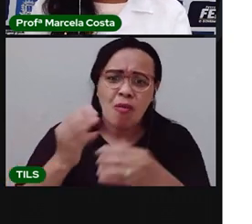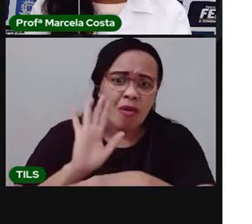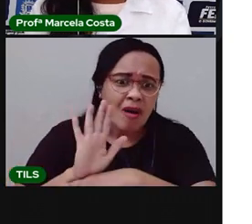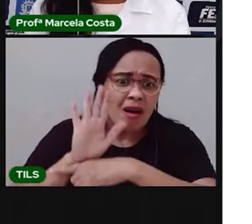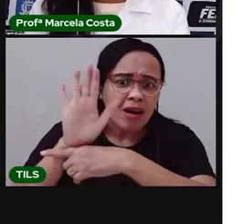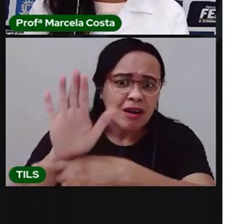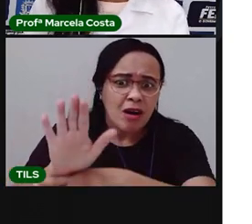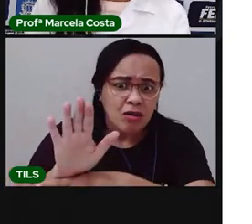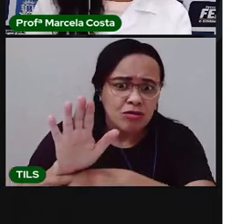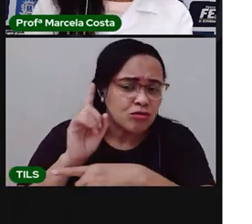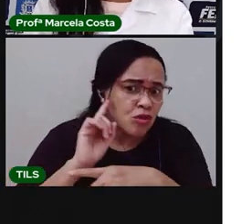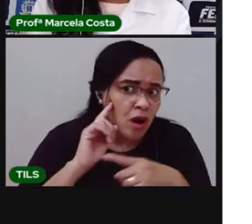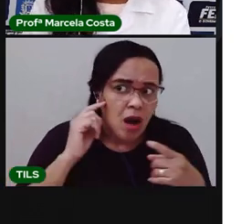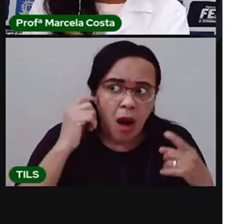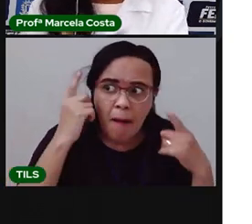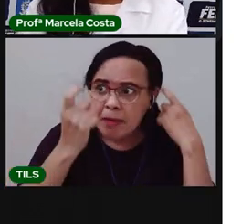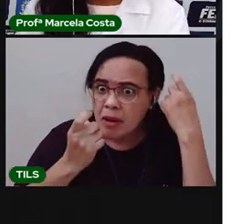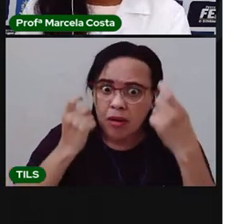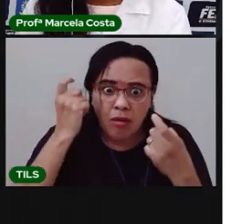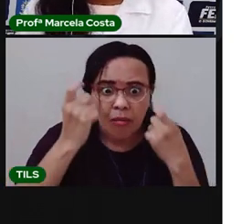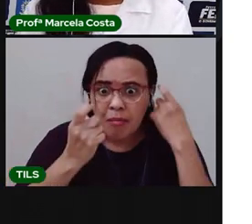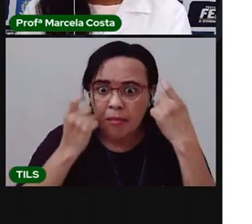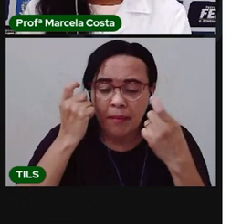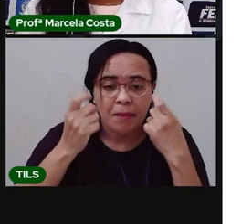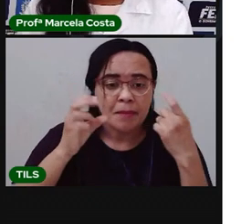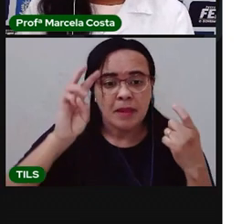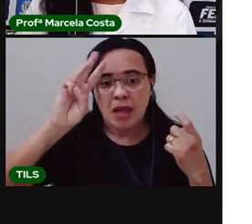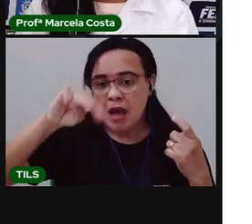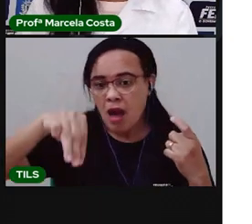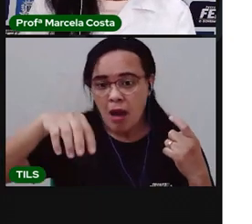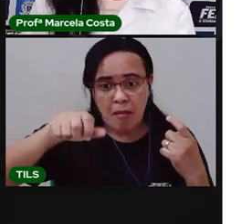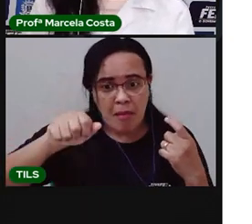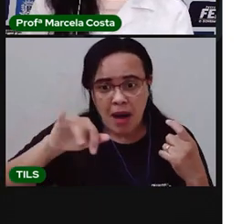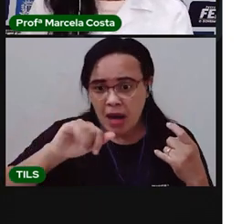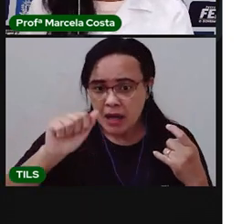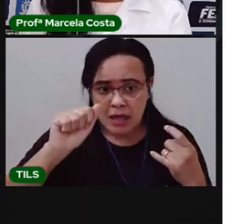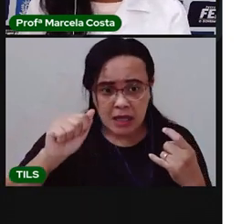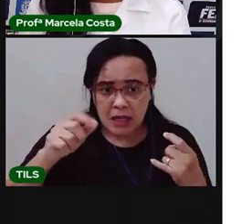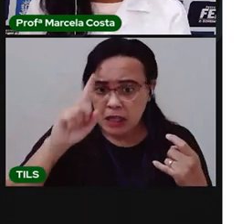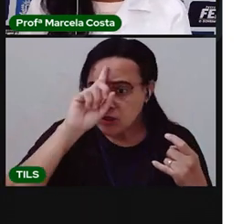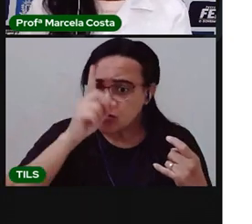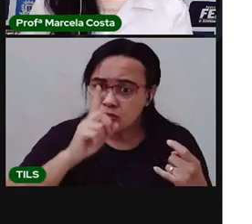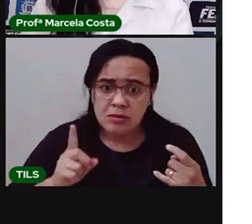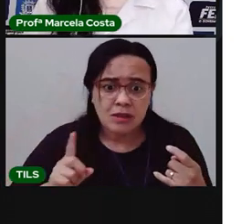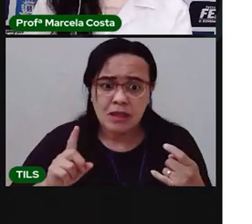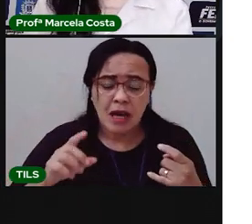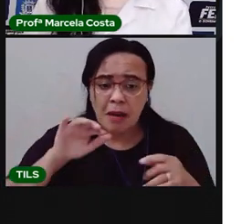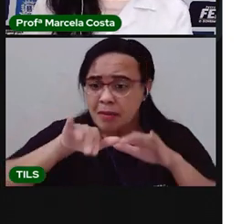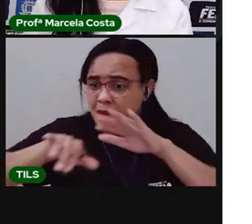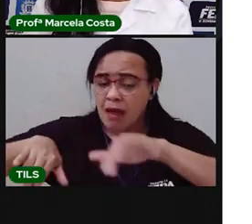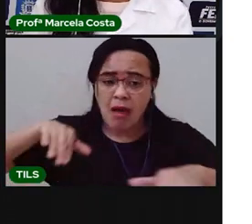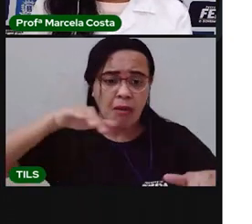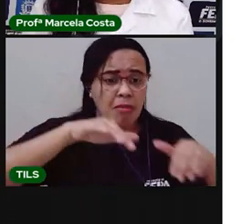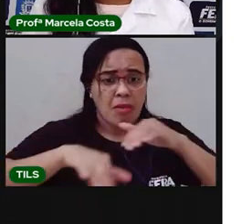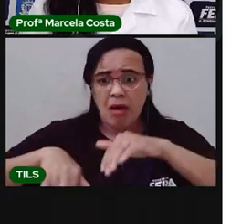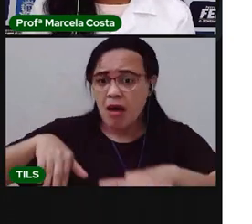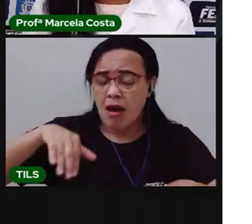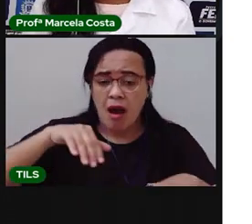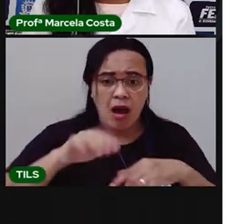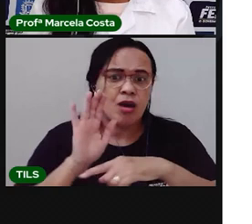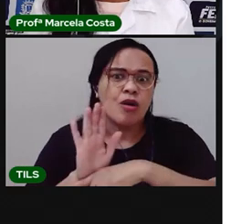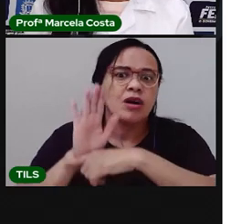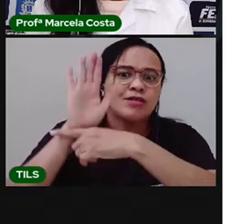ficou ali preocupado. A Maria está se afundando, a canoa vai virar. E se eu soubesse nadar, eu